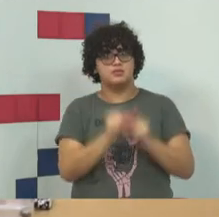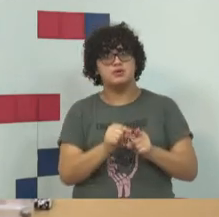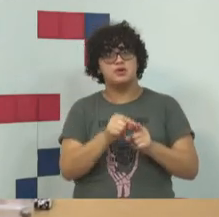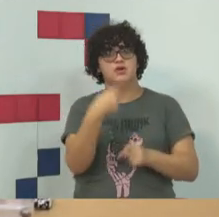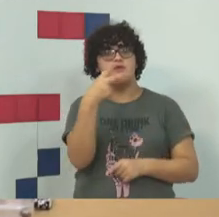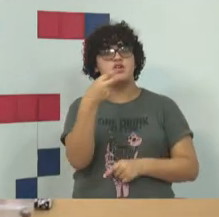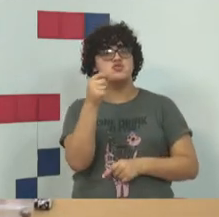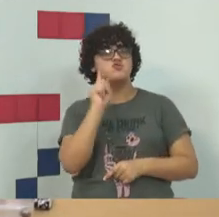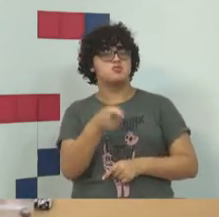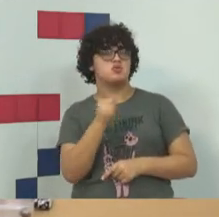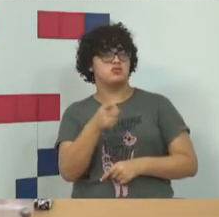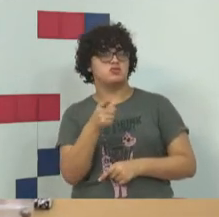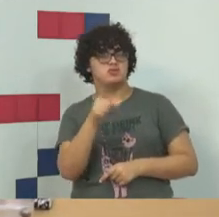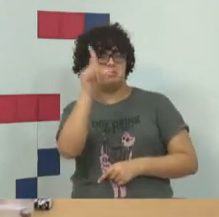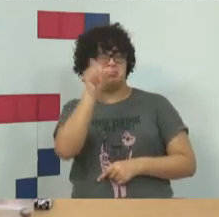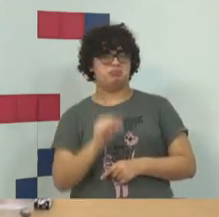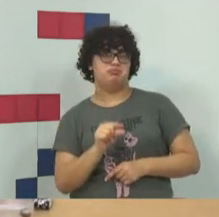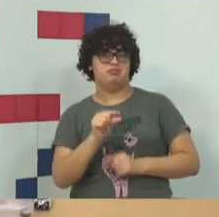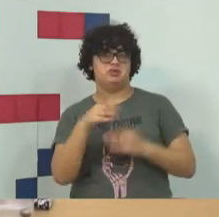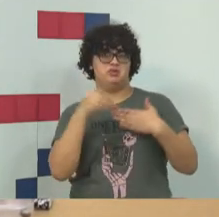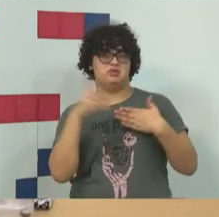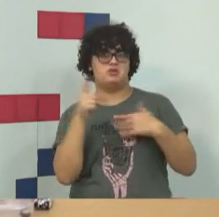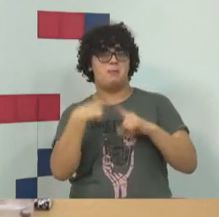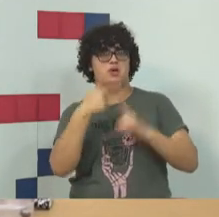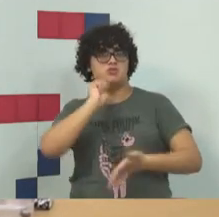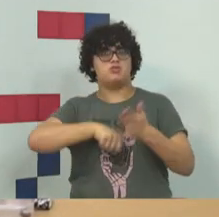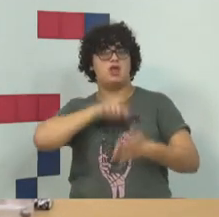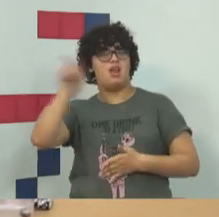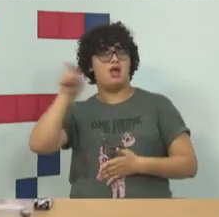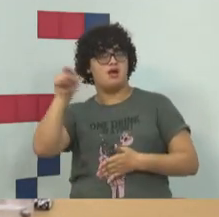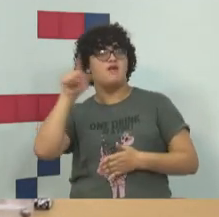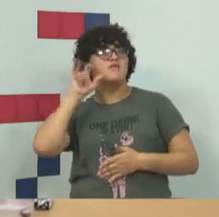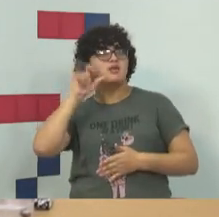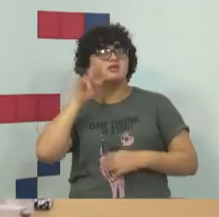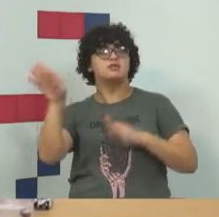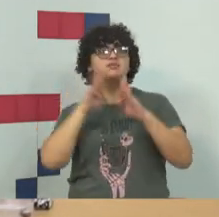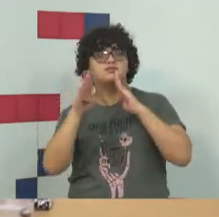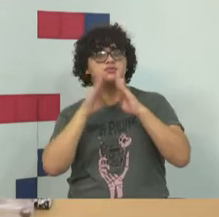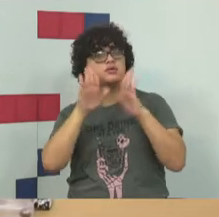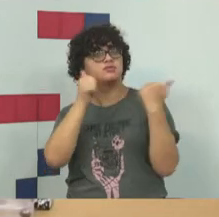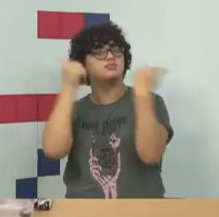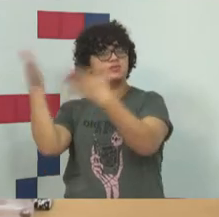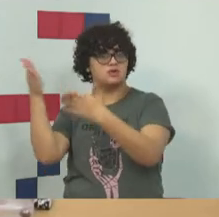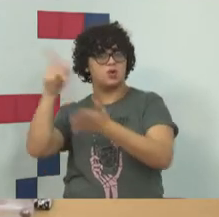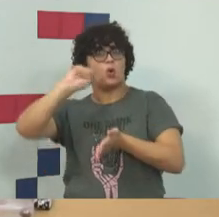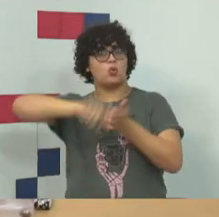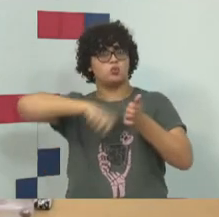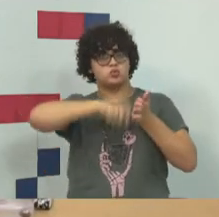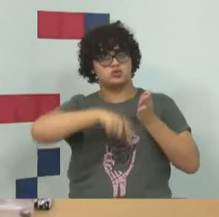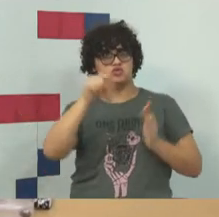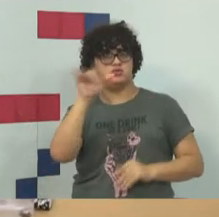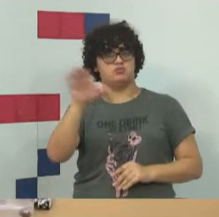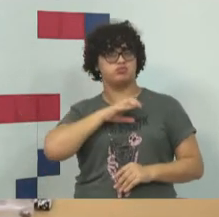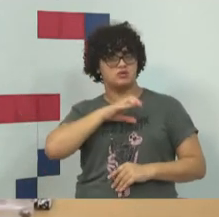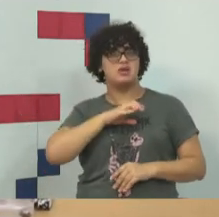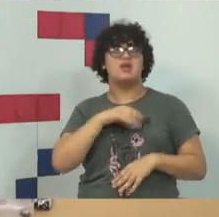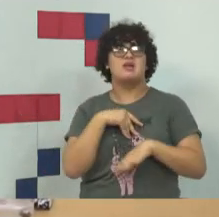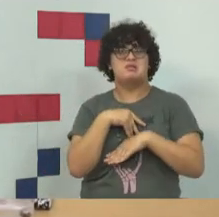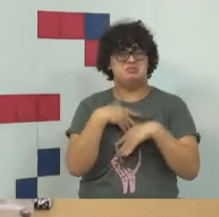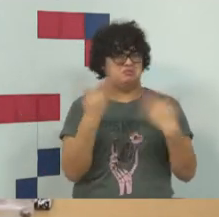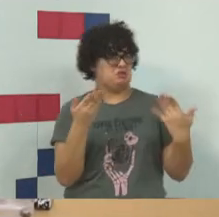20 mil dólares porque o contrato é lá, com o Instagram lá fora, Facebook holding. E o ministro achou absolutamente